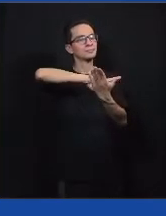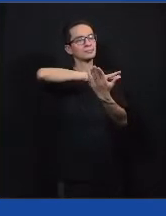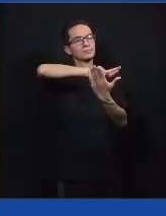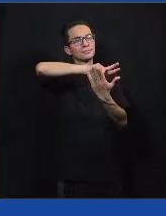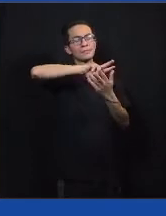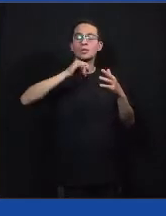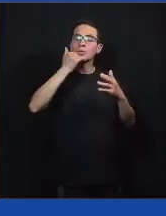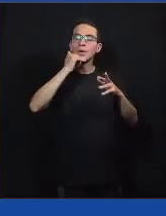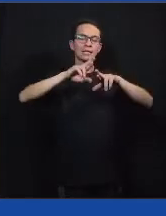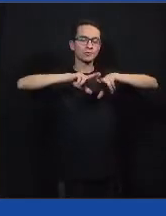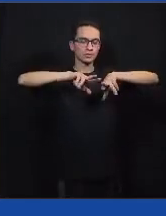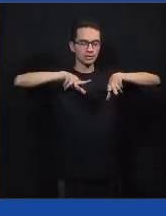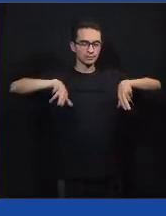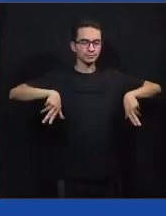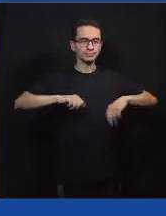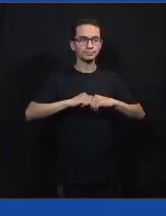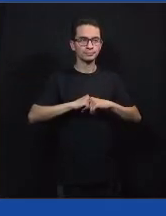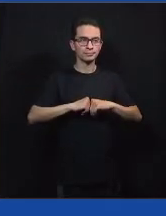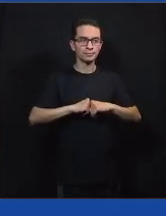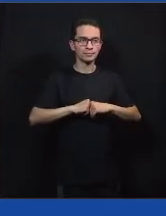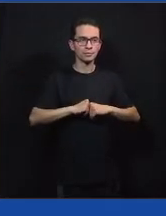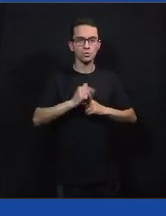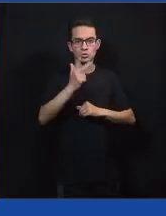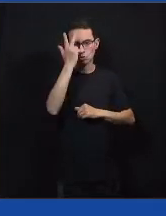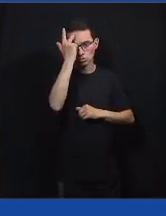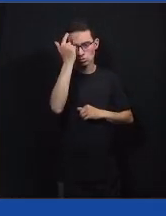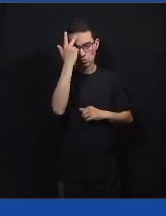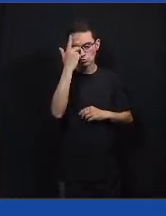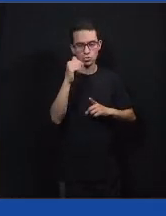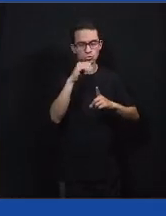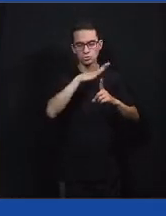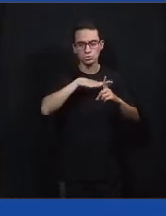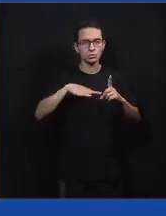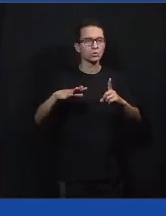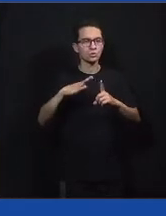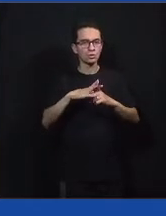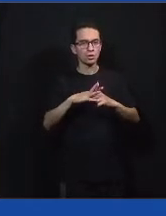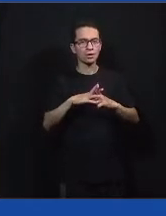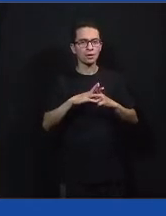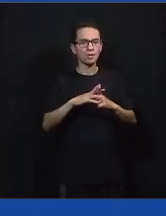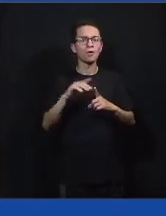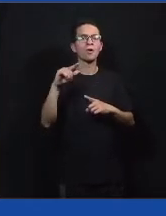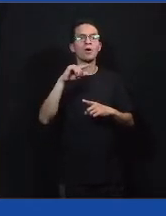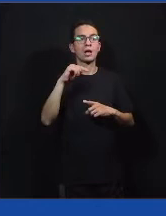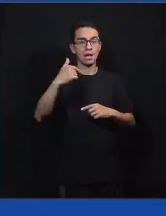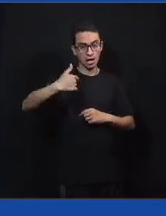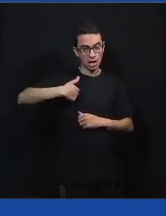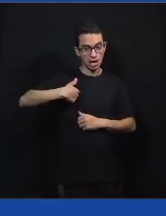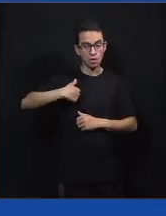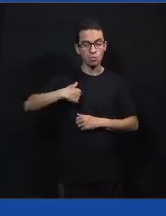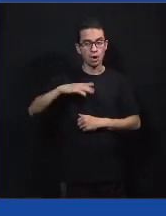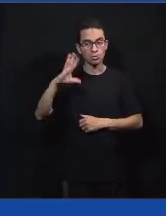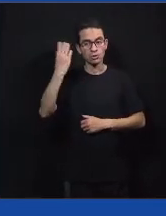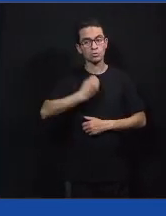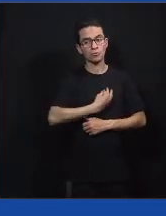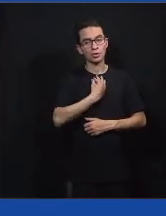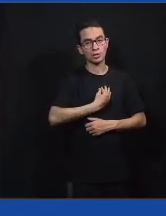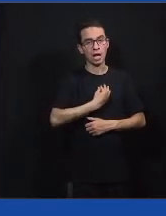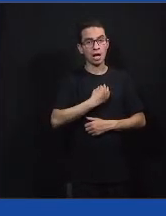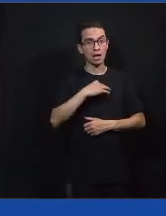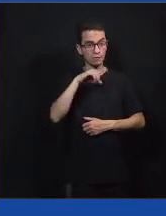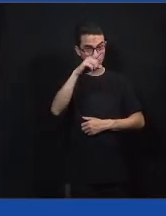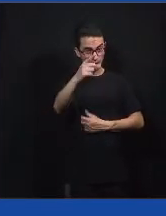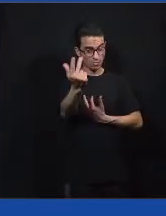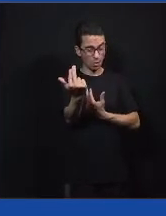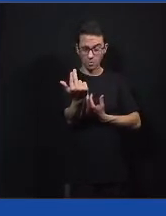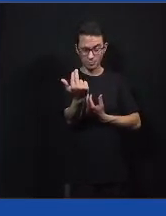Porque o ser humano é plural, né? O que eu passo, vocês não passam. O que vocês passam, eu não passo. Então, quando a gente fala de